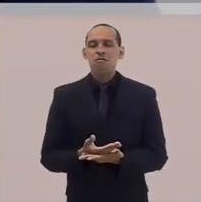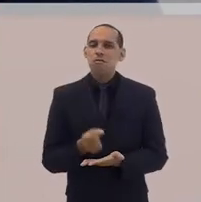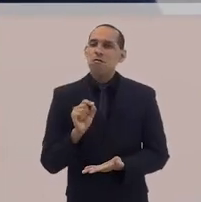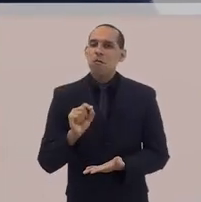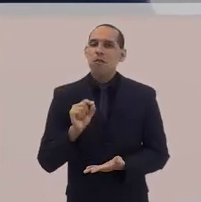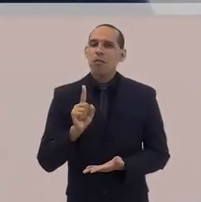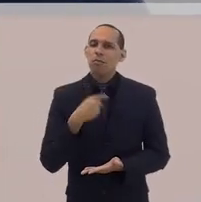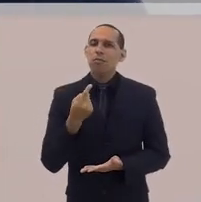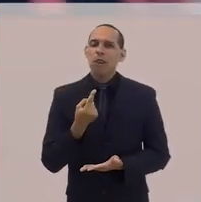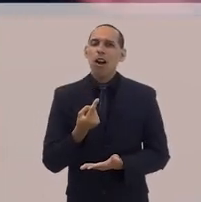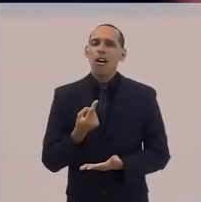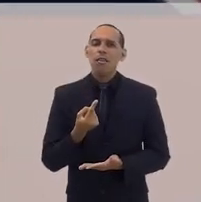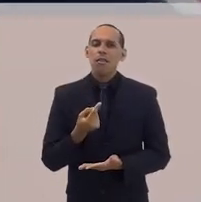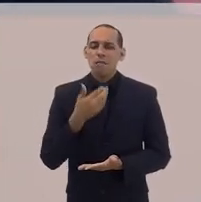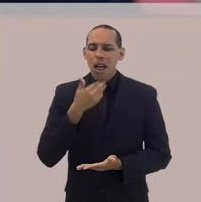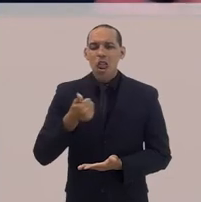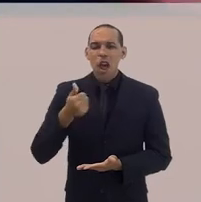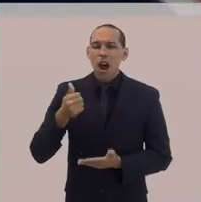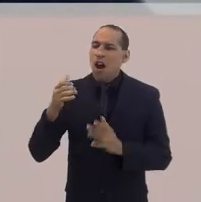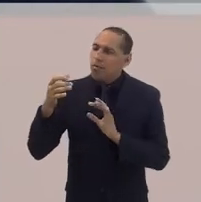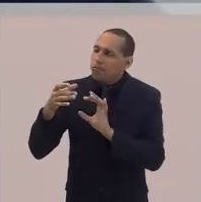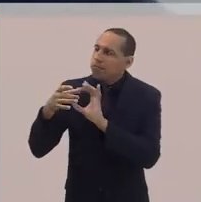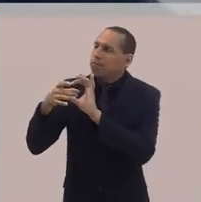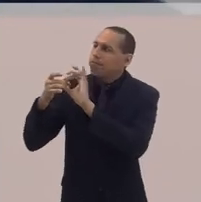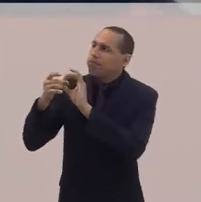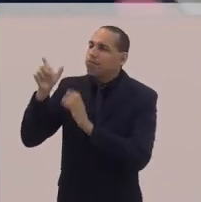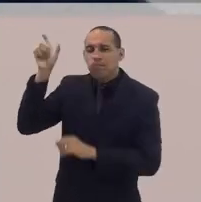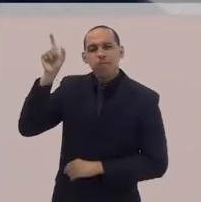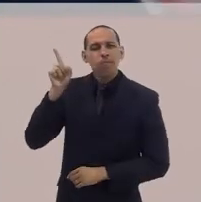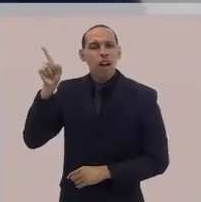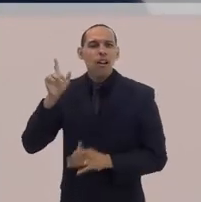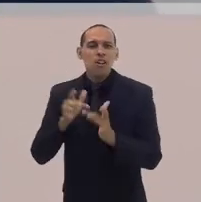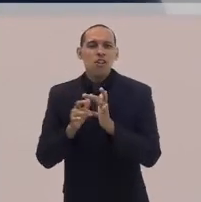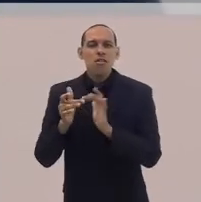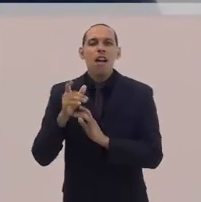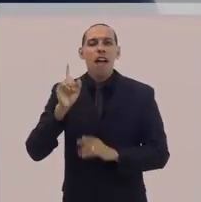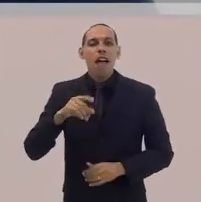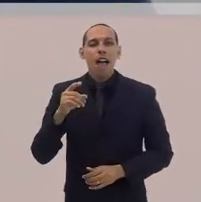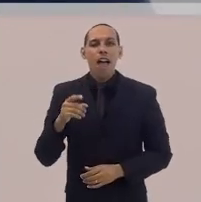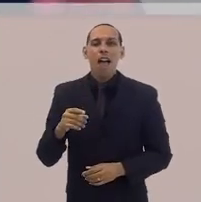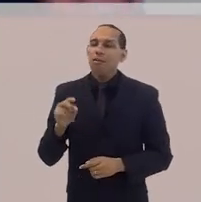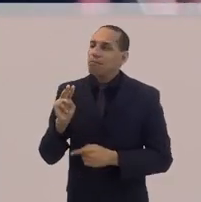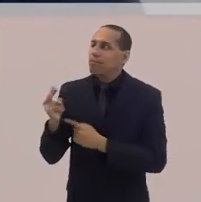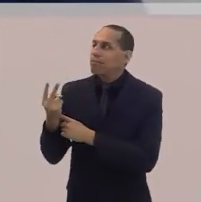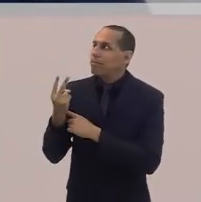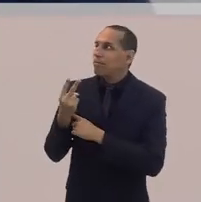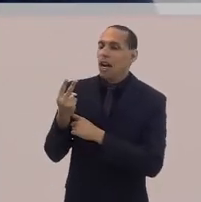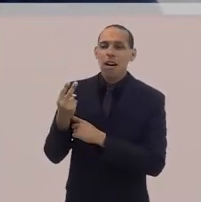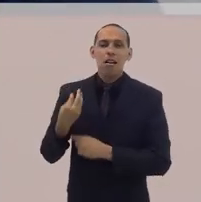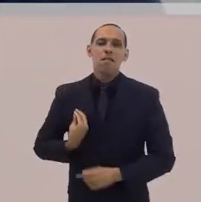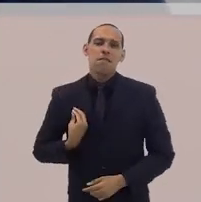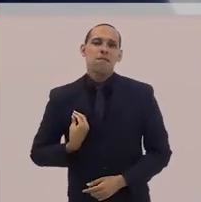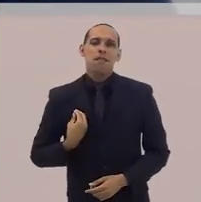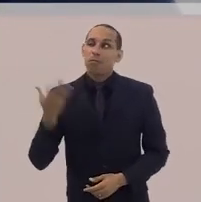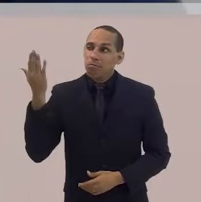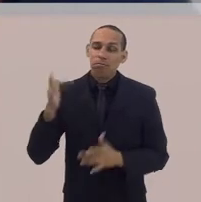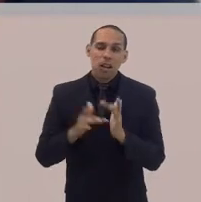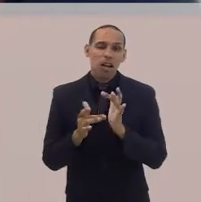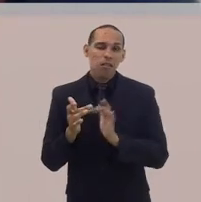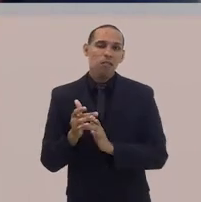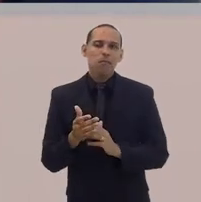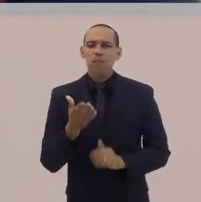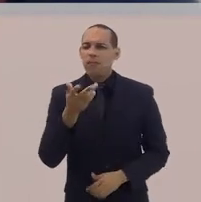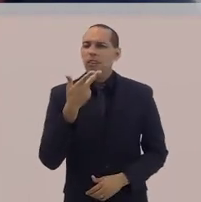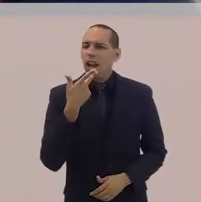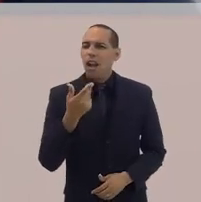seguindo os passos do Senhor, do Salvador, da esperança máxima da minha vida, que é Jesus Cristo de Nazaré.